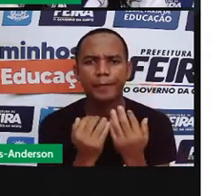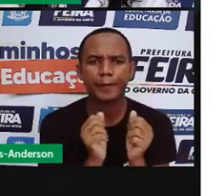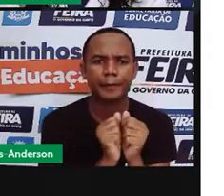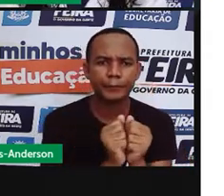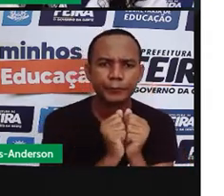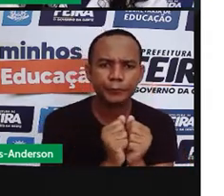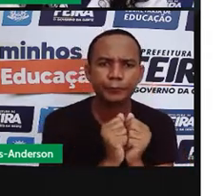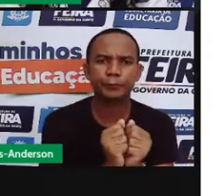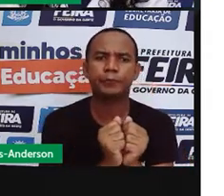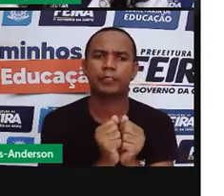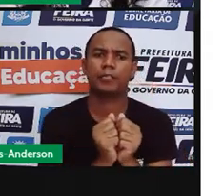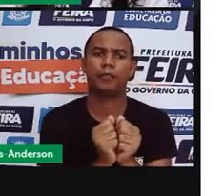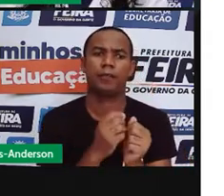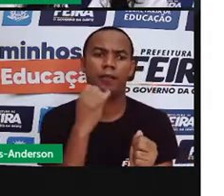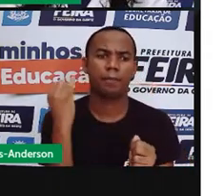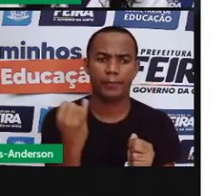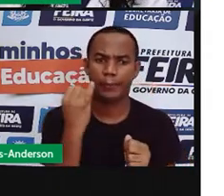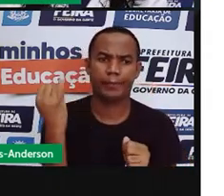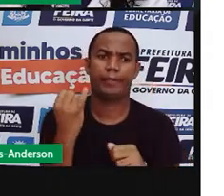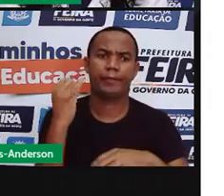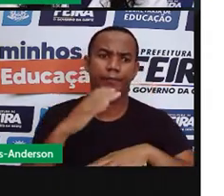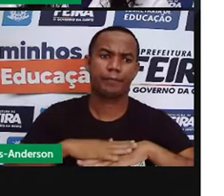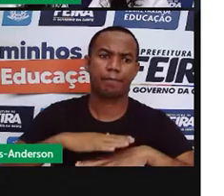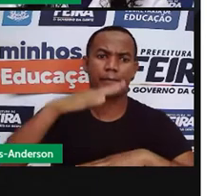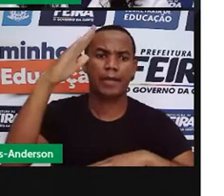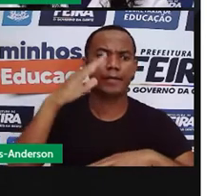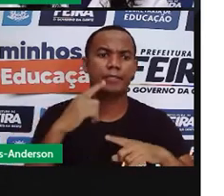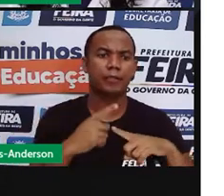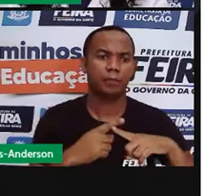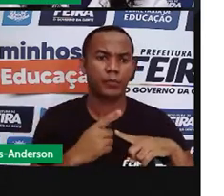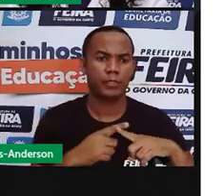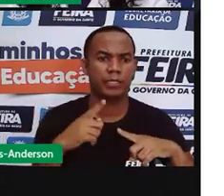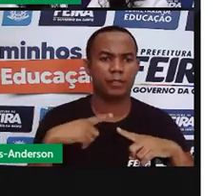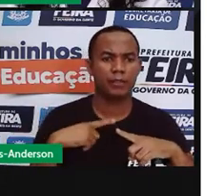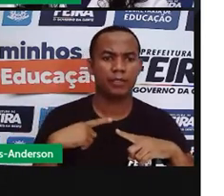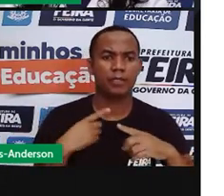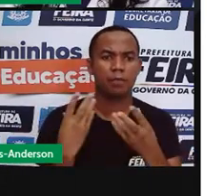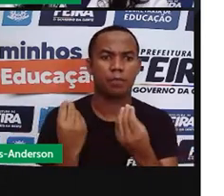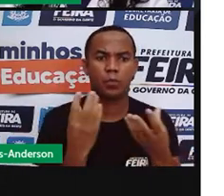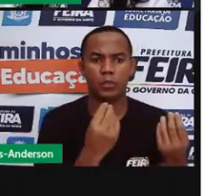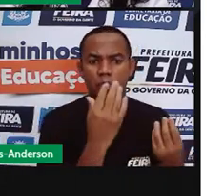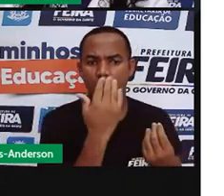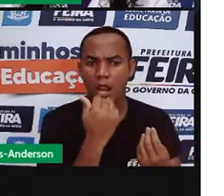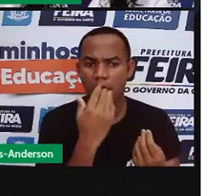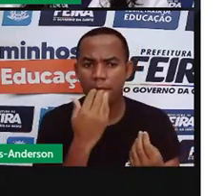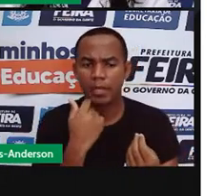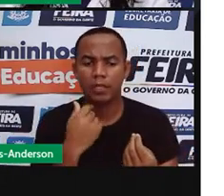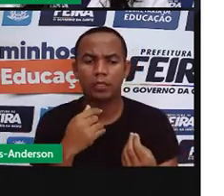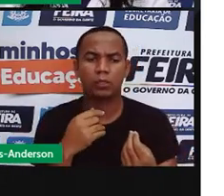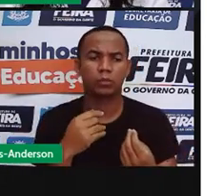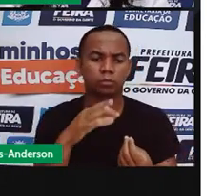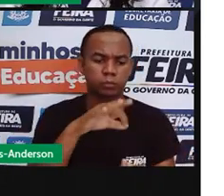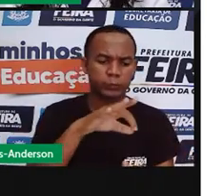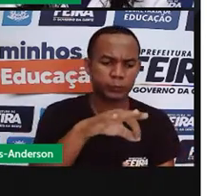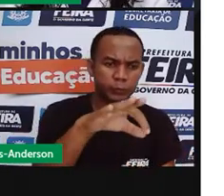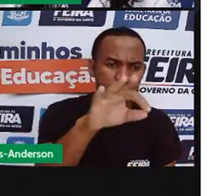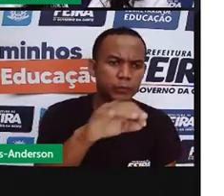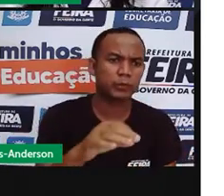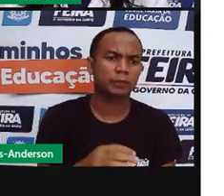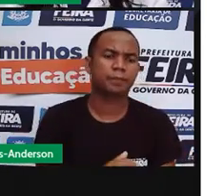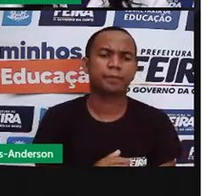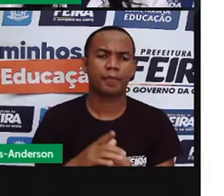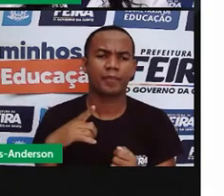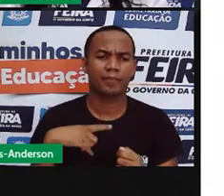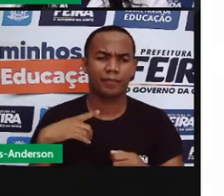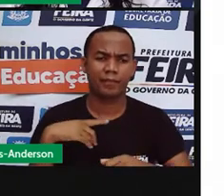oitava maior produtora de alimentos do mundo. Existem muitos países